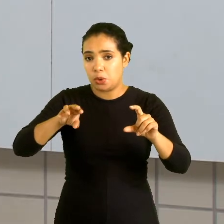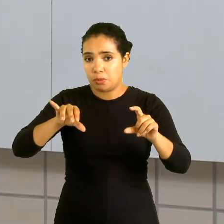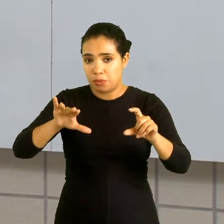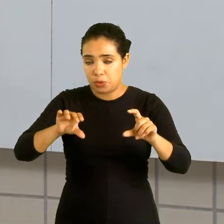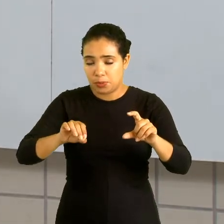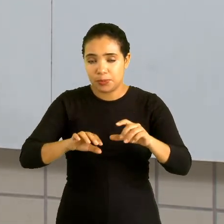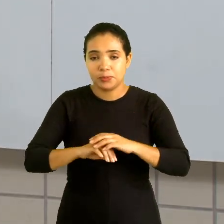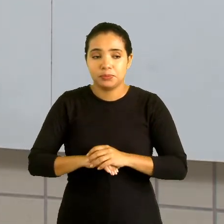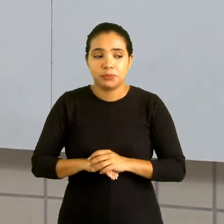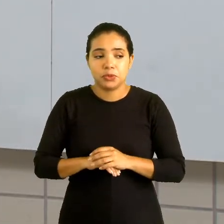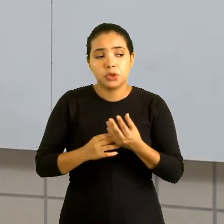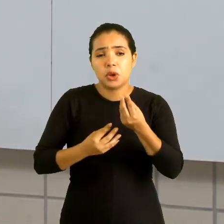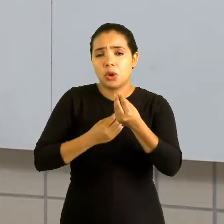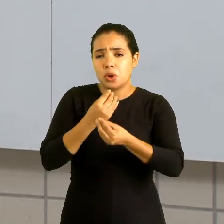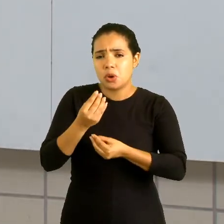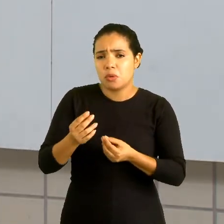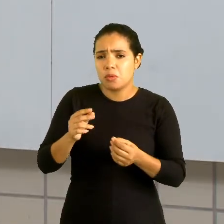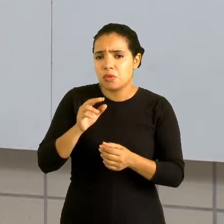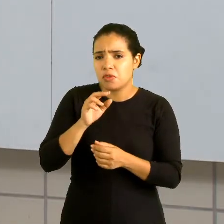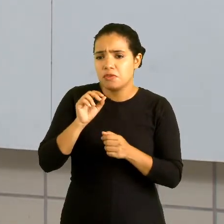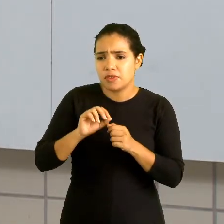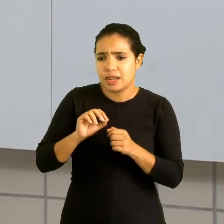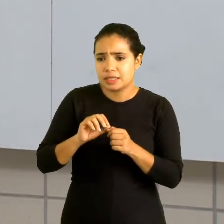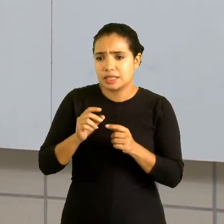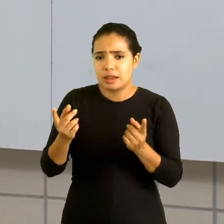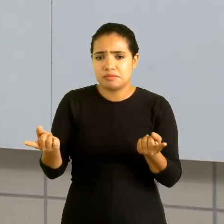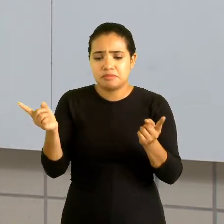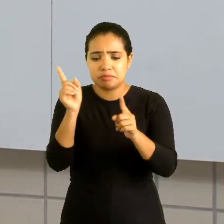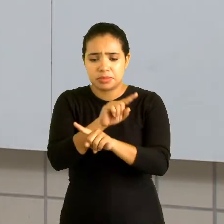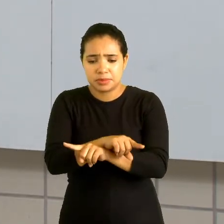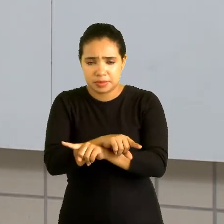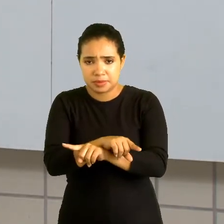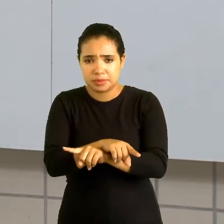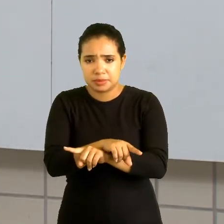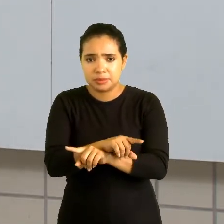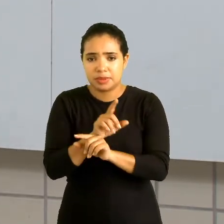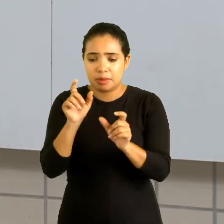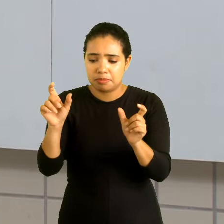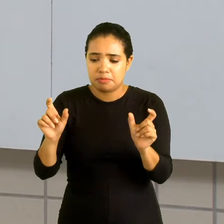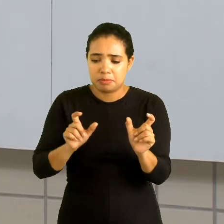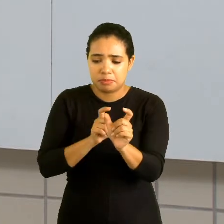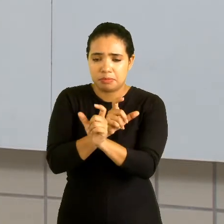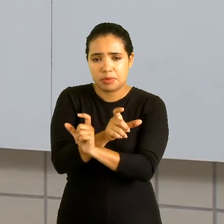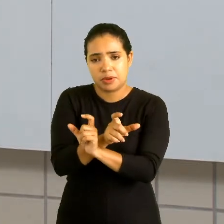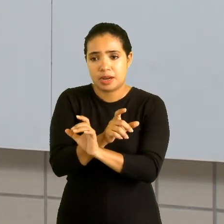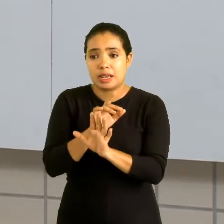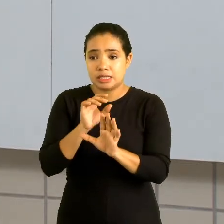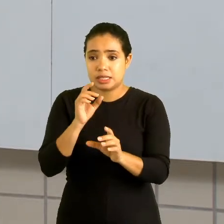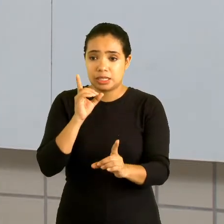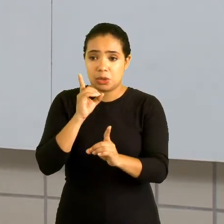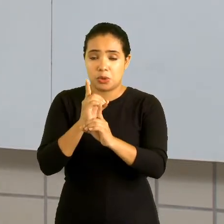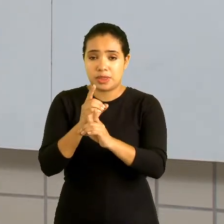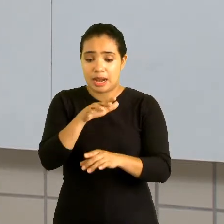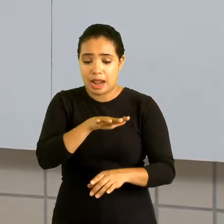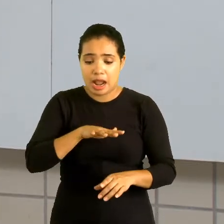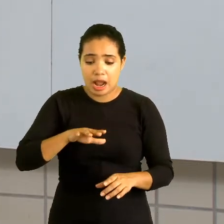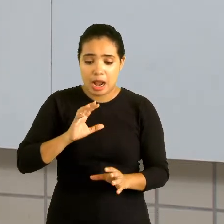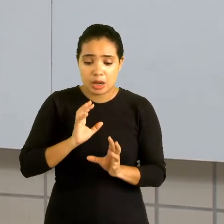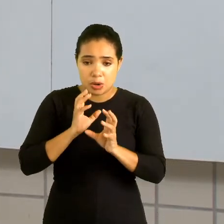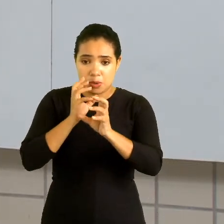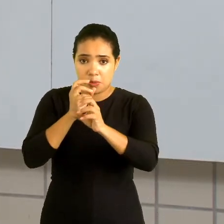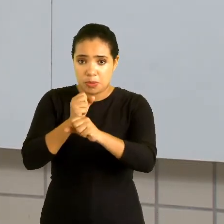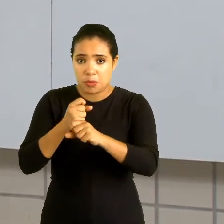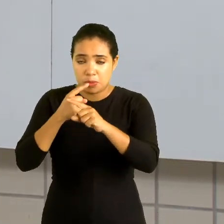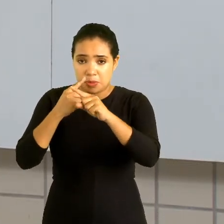para desfazer esse processo? Eu uso a operação inversa. Ou seja, se para encontrar a área eu multipliquei os dois